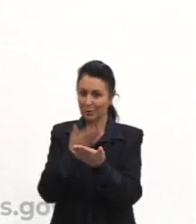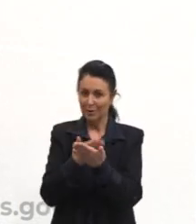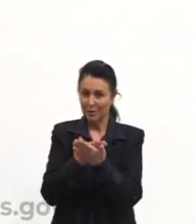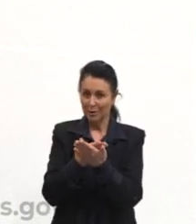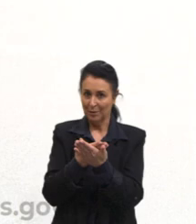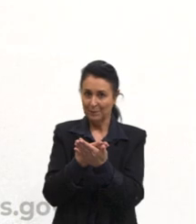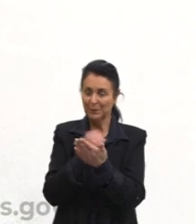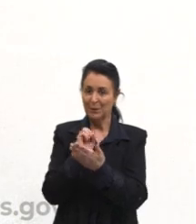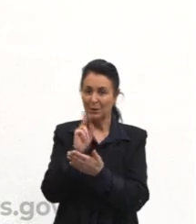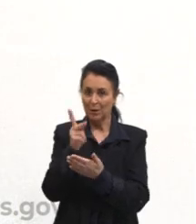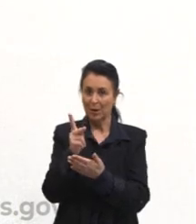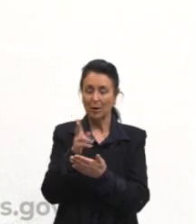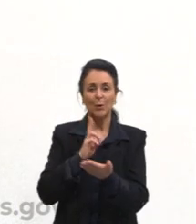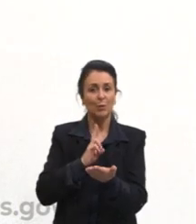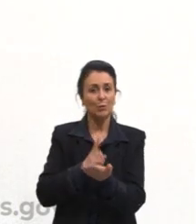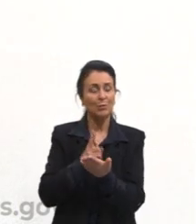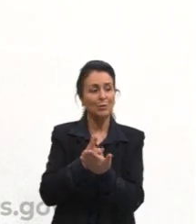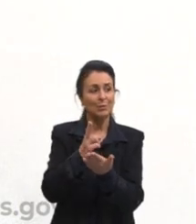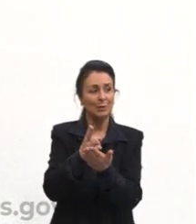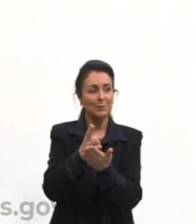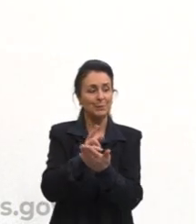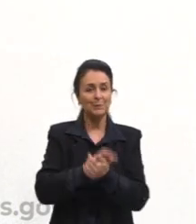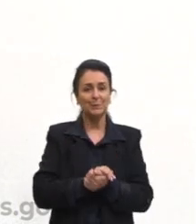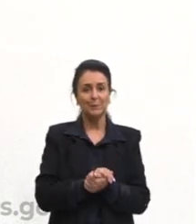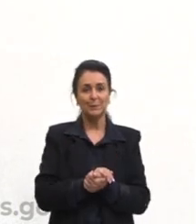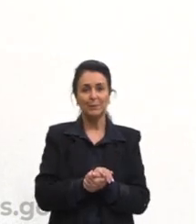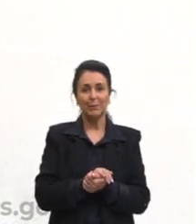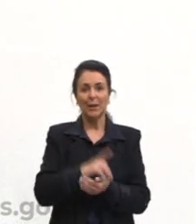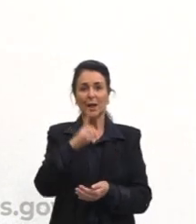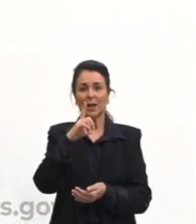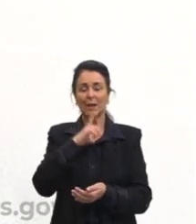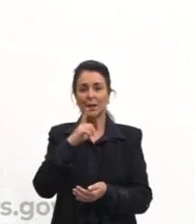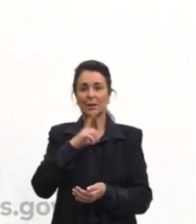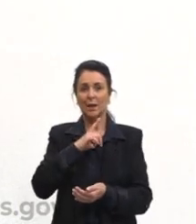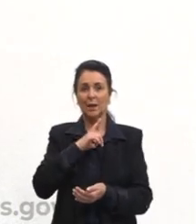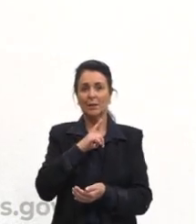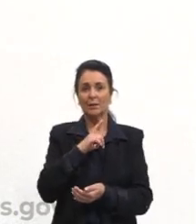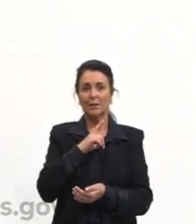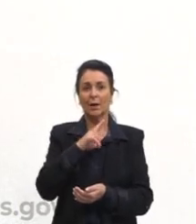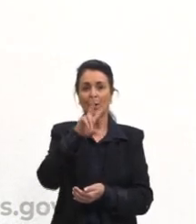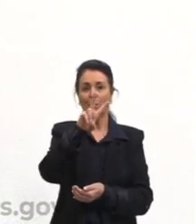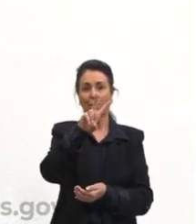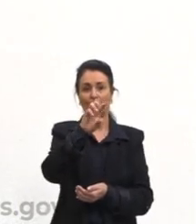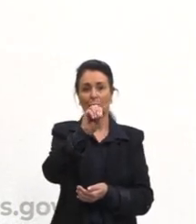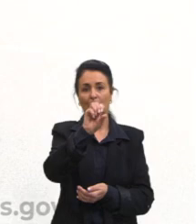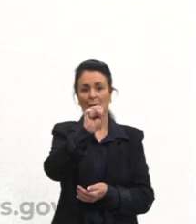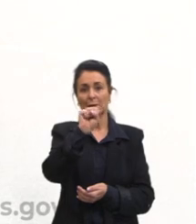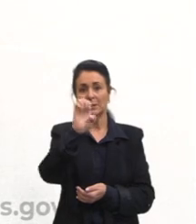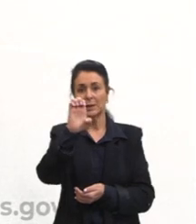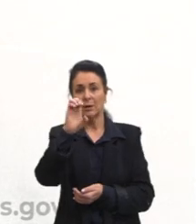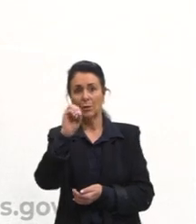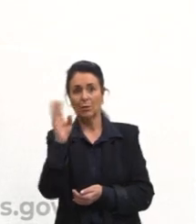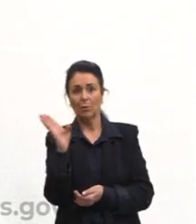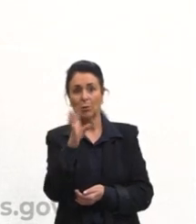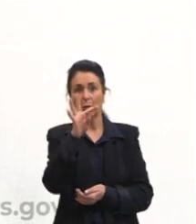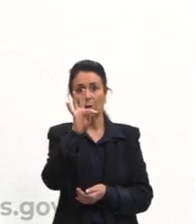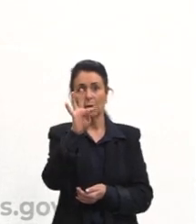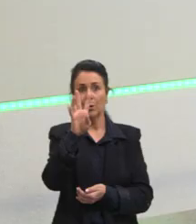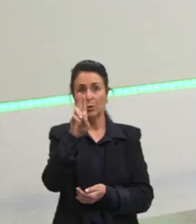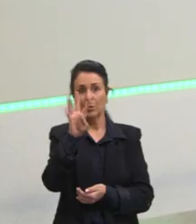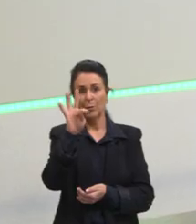Muito bem, seguindo, então, tem aqui você e tu teu. Gaturo, quem sou e vós?